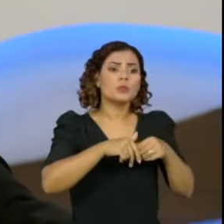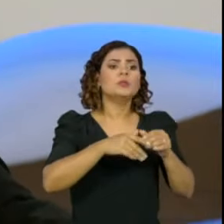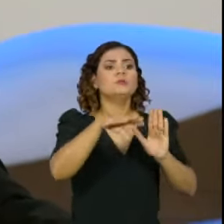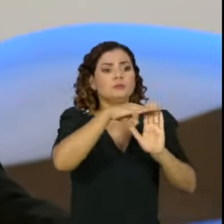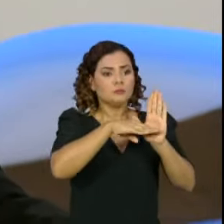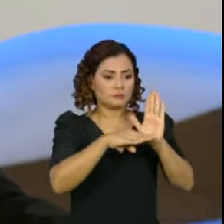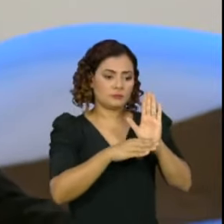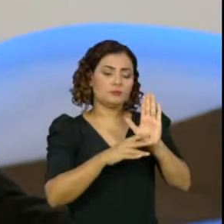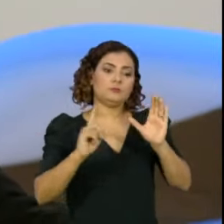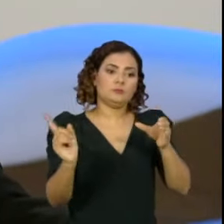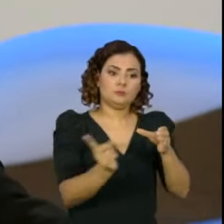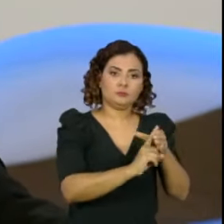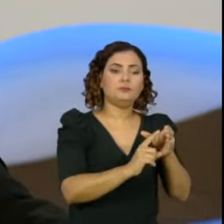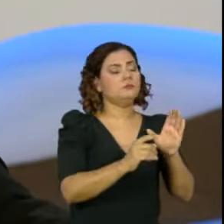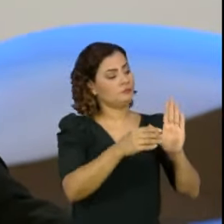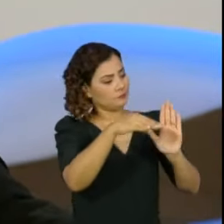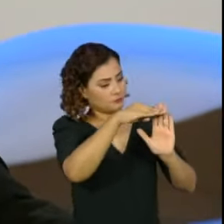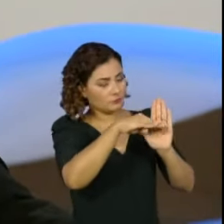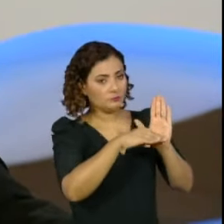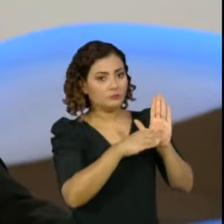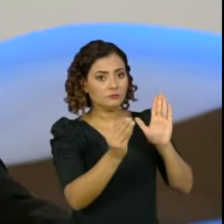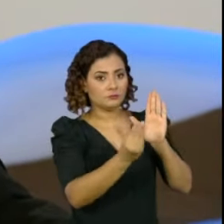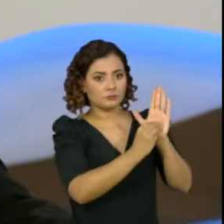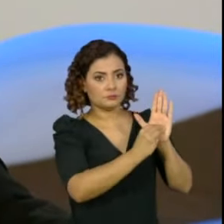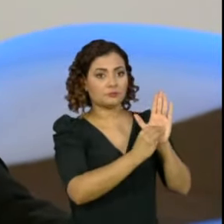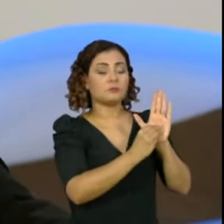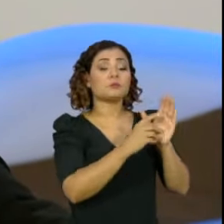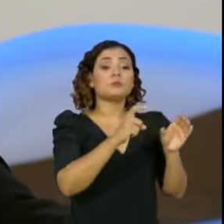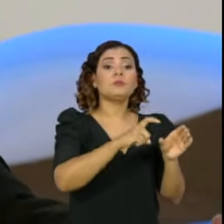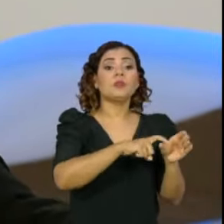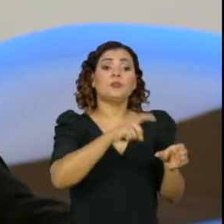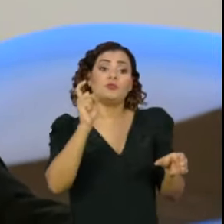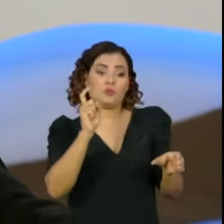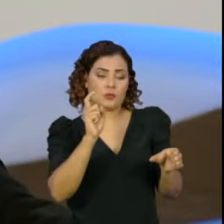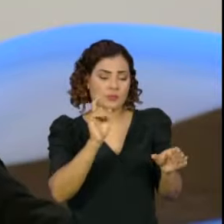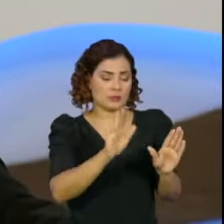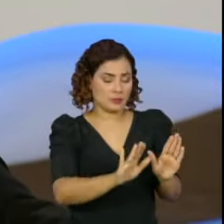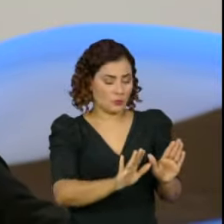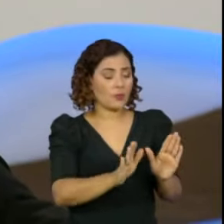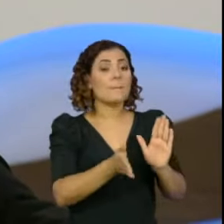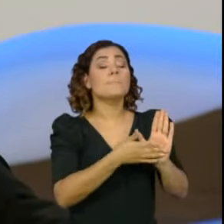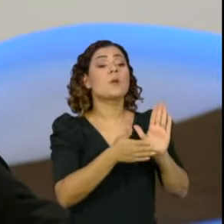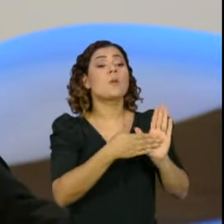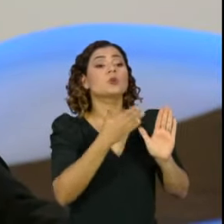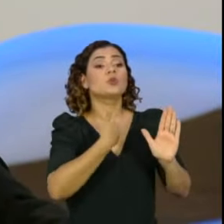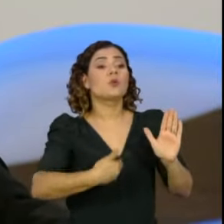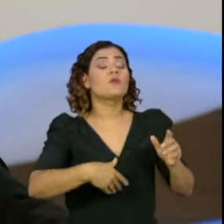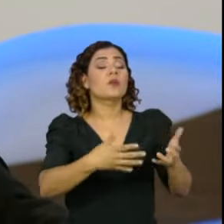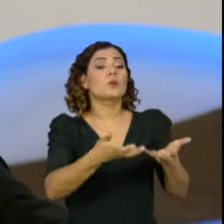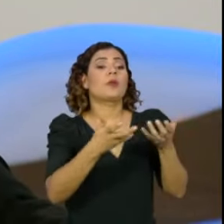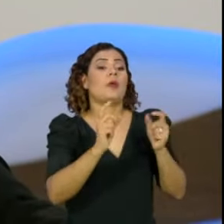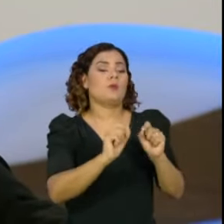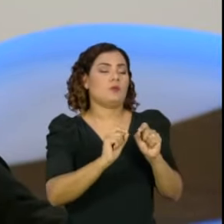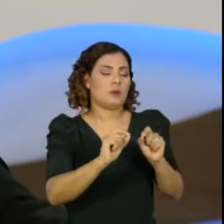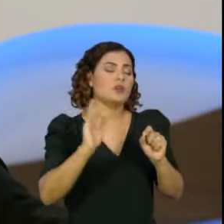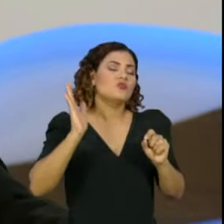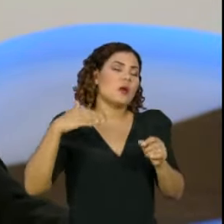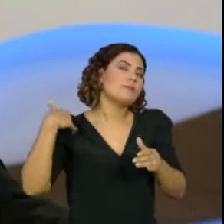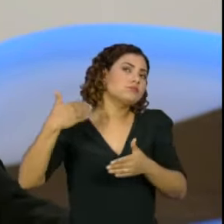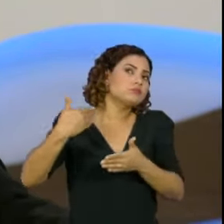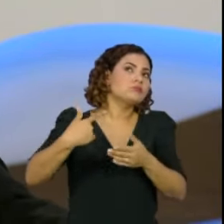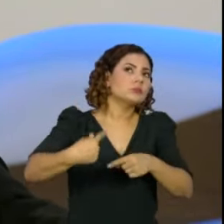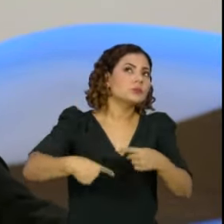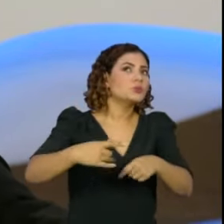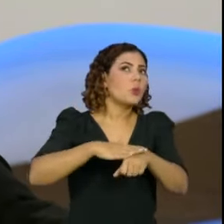cipoal, havia a questão da desvinculação. Qual era o propósito do governo naquele instante? Isso foi amadurecido ao longo do tempo.